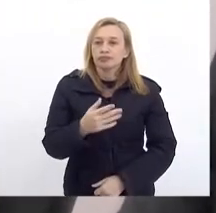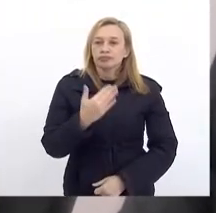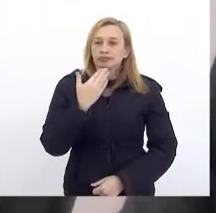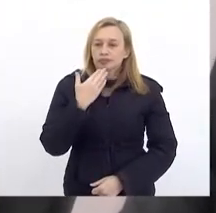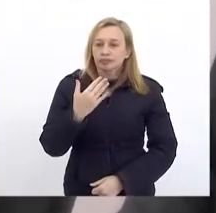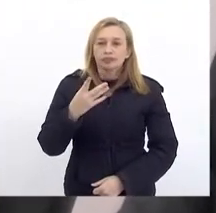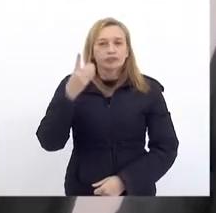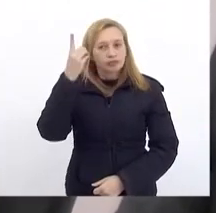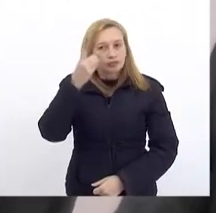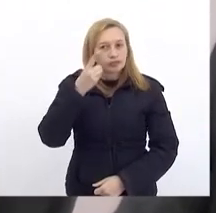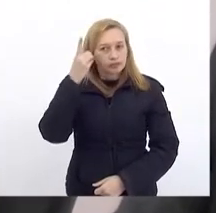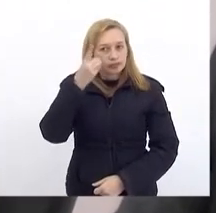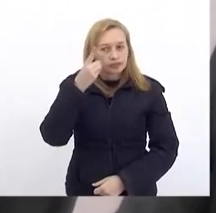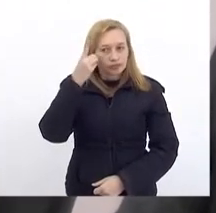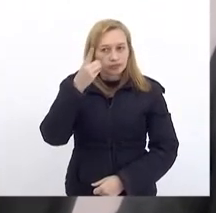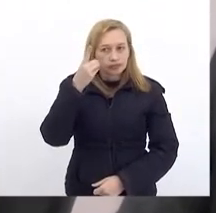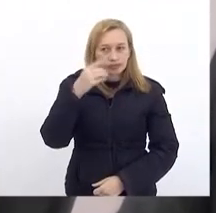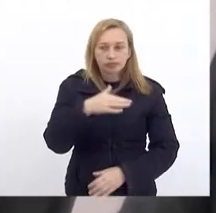os senhores Para